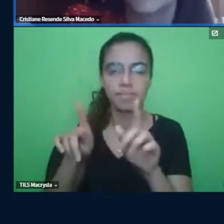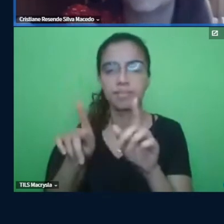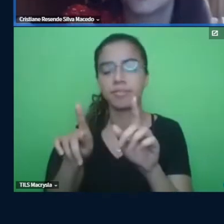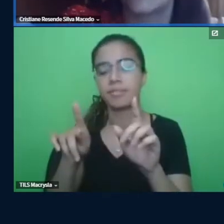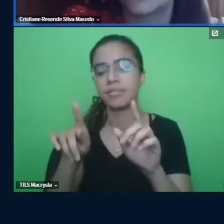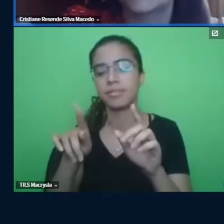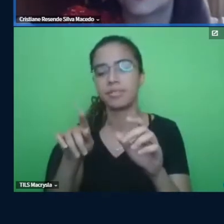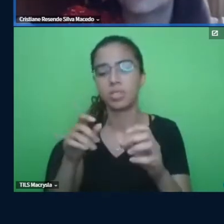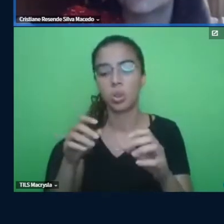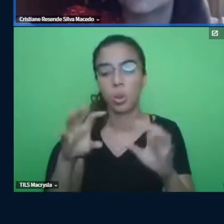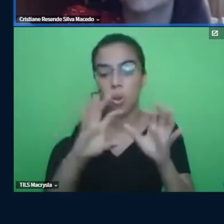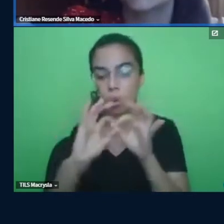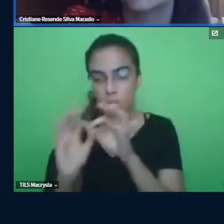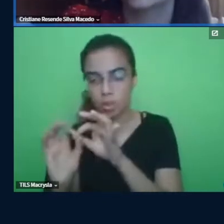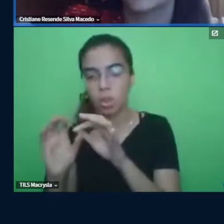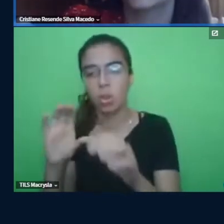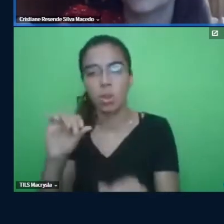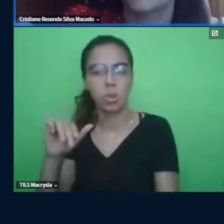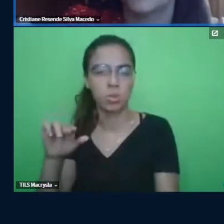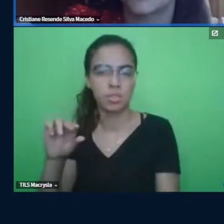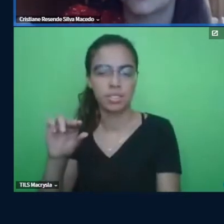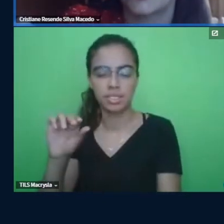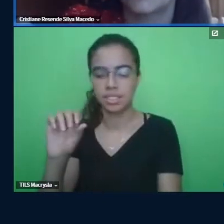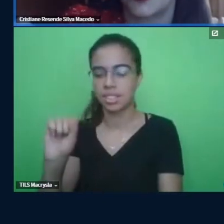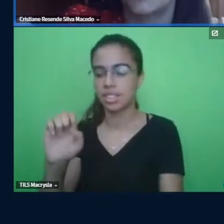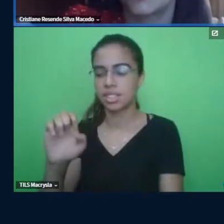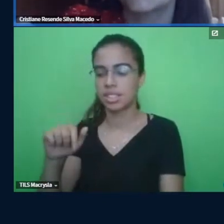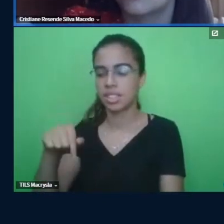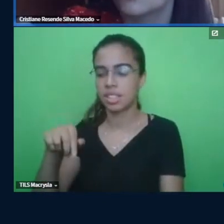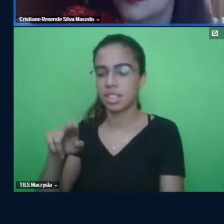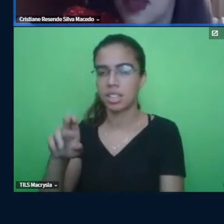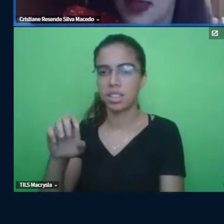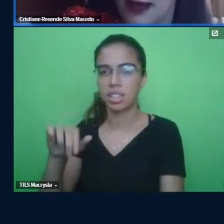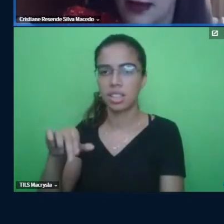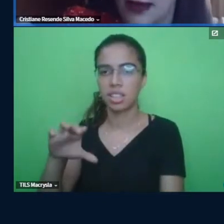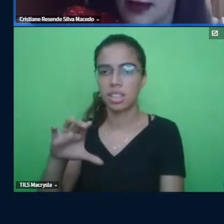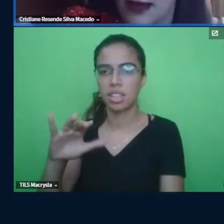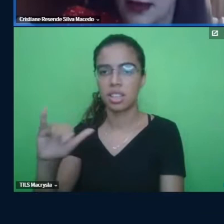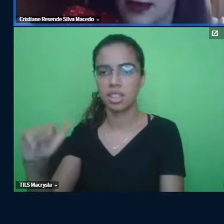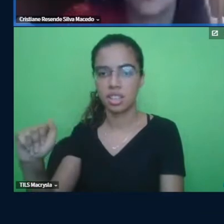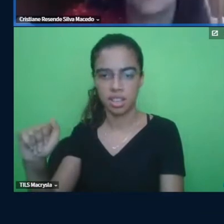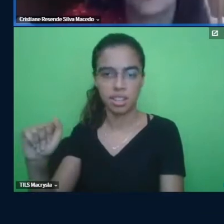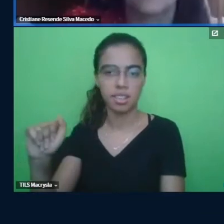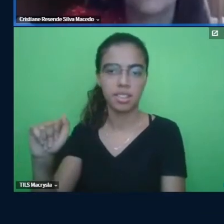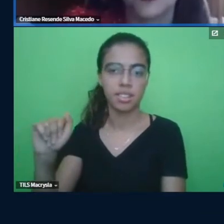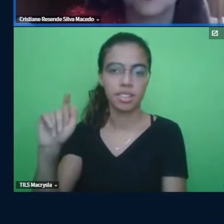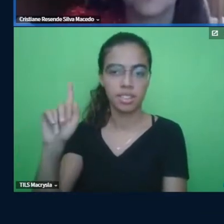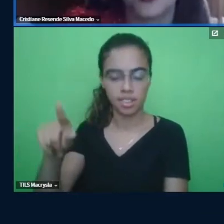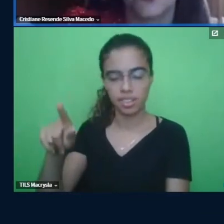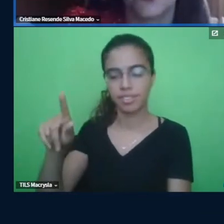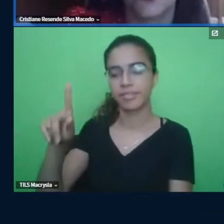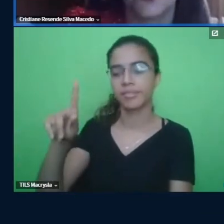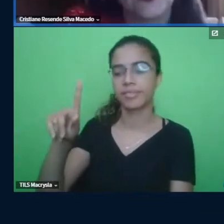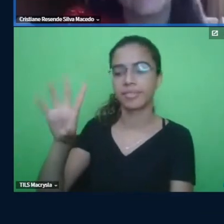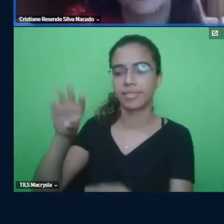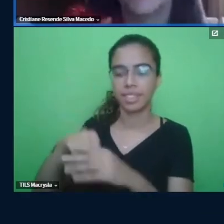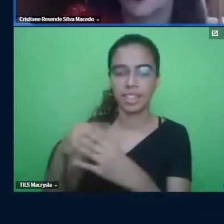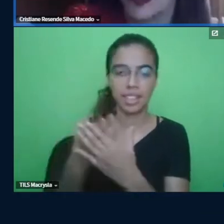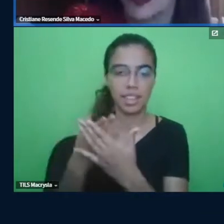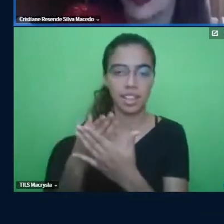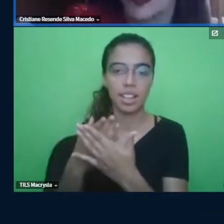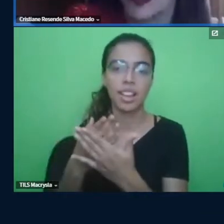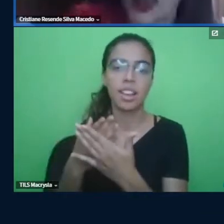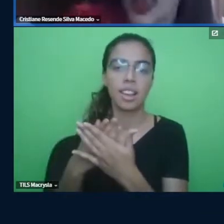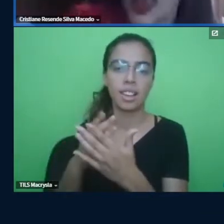Por que eu, às vezes, tenho tanta dificuldade com a minha filhinha, que é teia, nas aulas online? Porque mamãe é feita para cuidar,